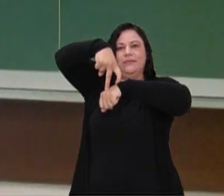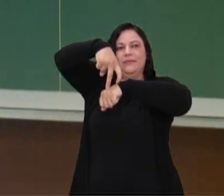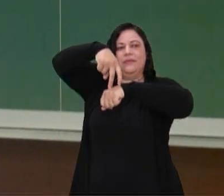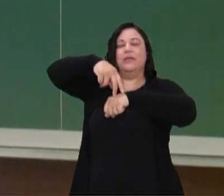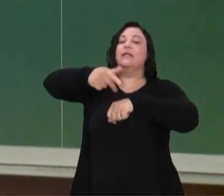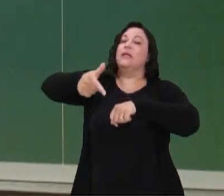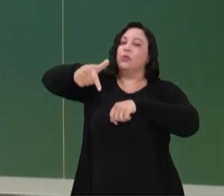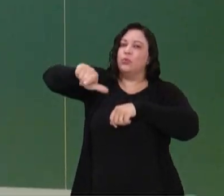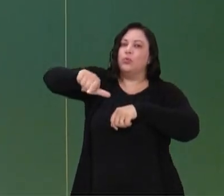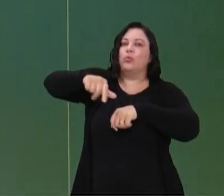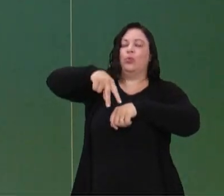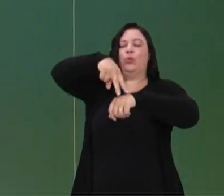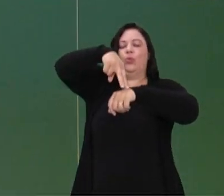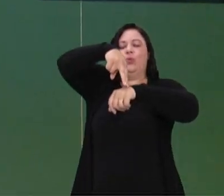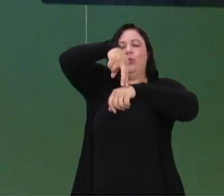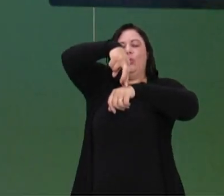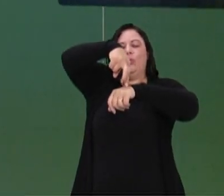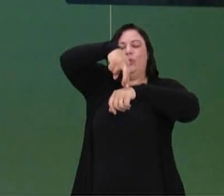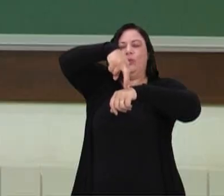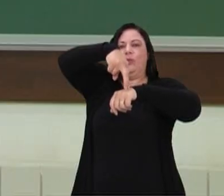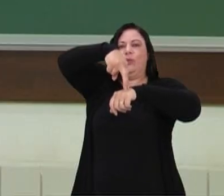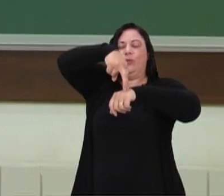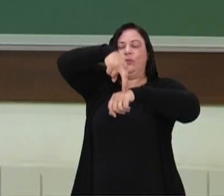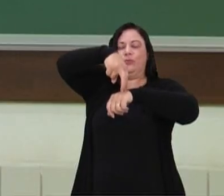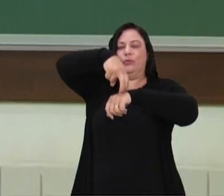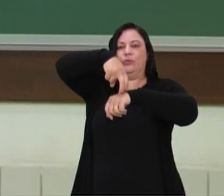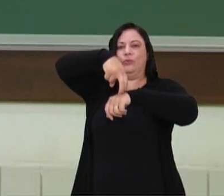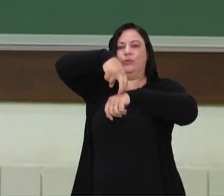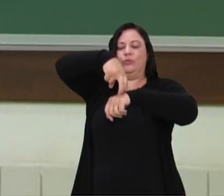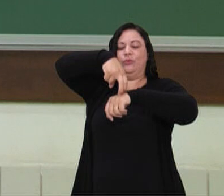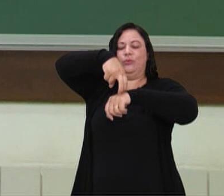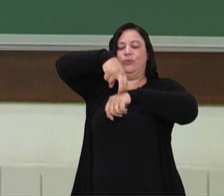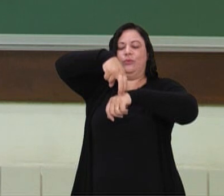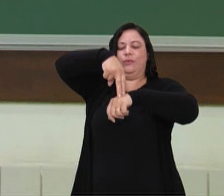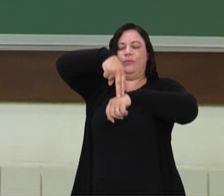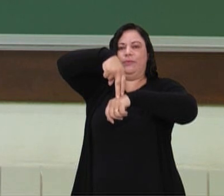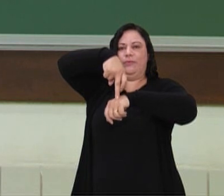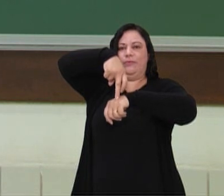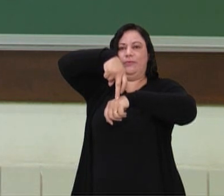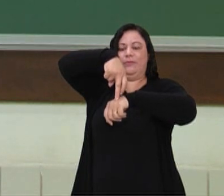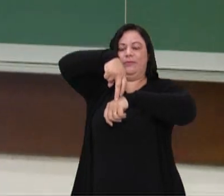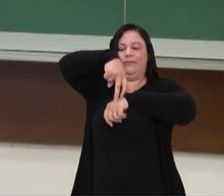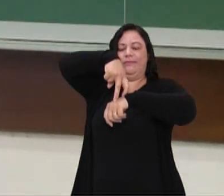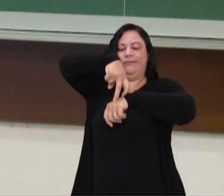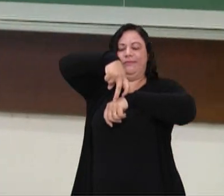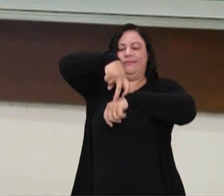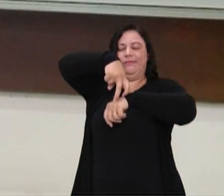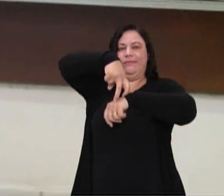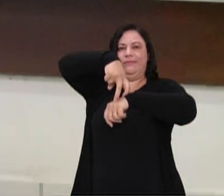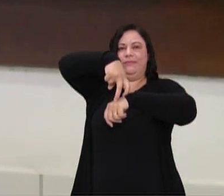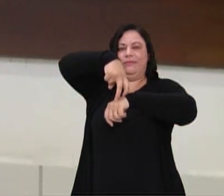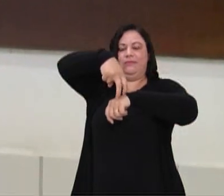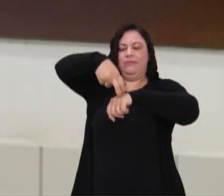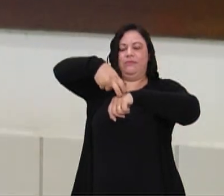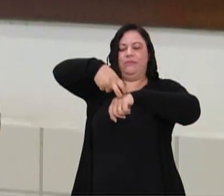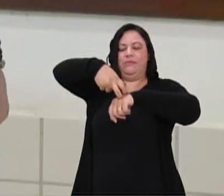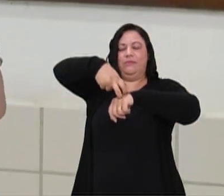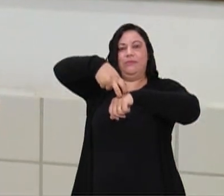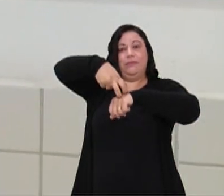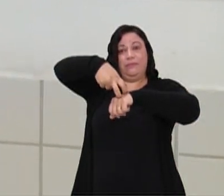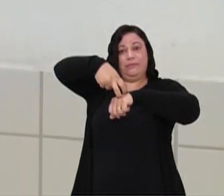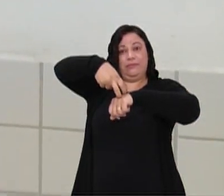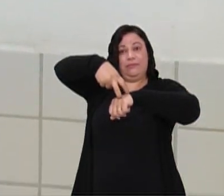Isso. Vamos para o outro lado, agora, com a direita à frente. Isso. Alonga bem,